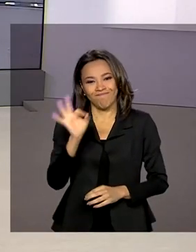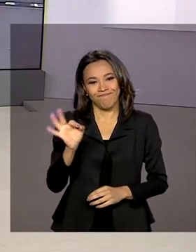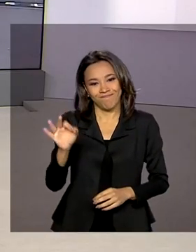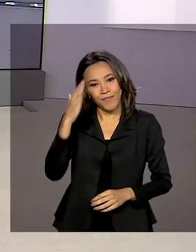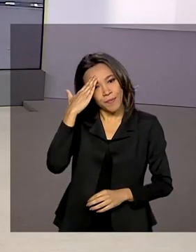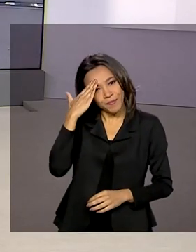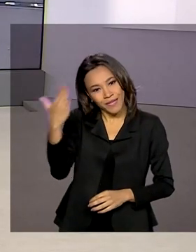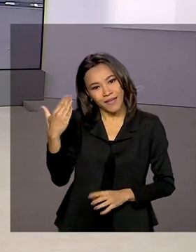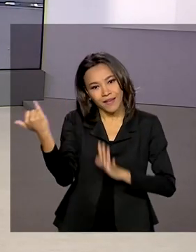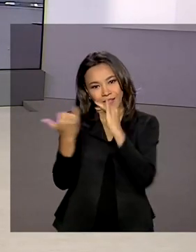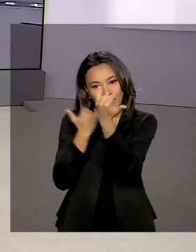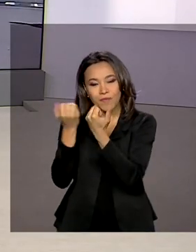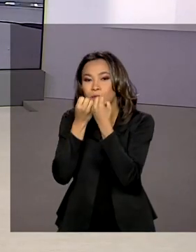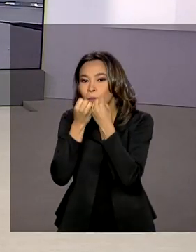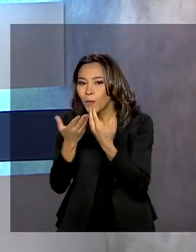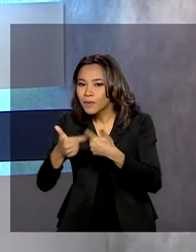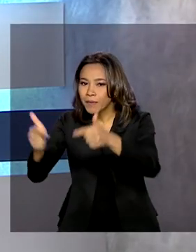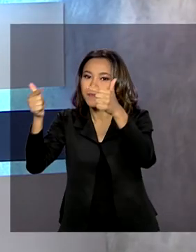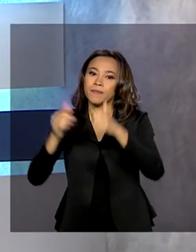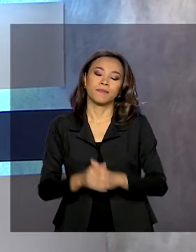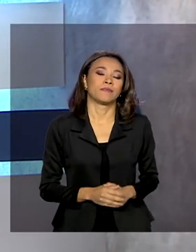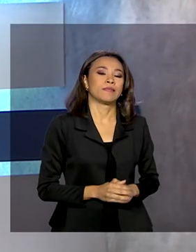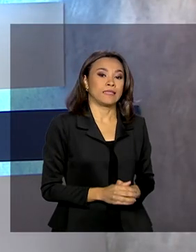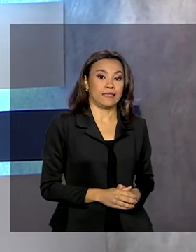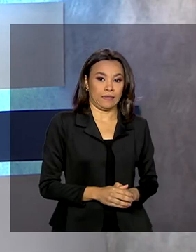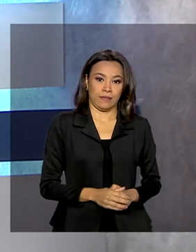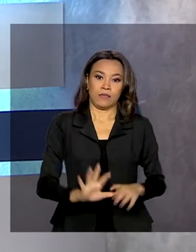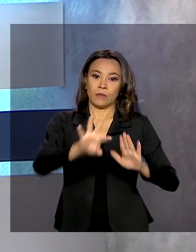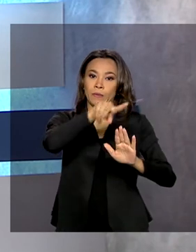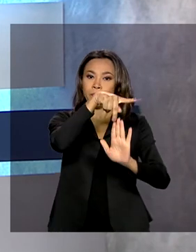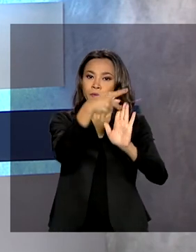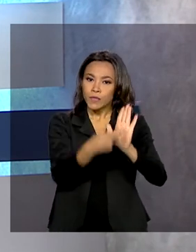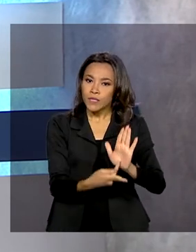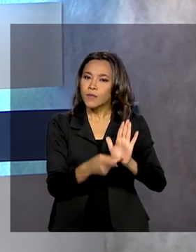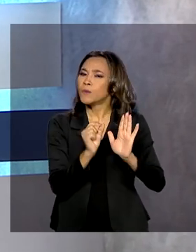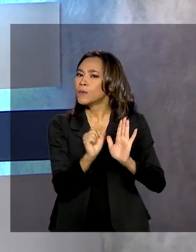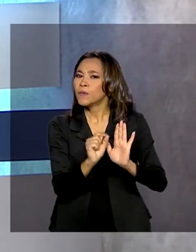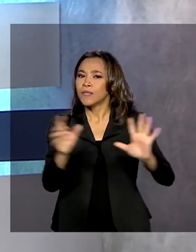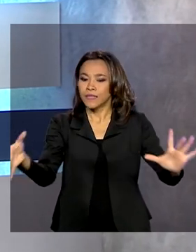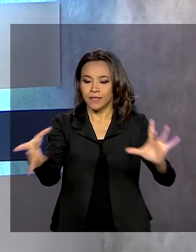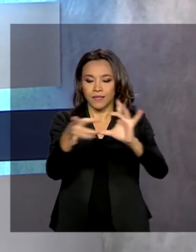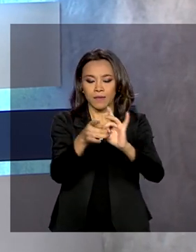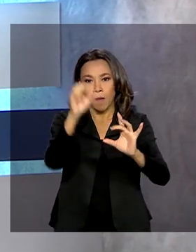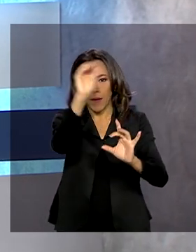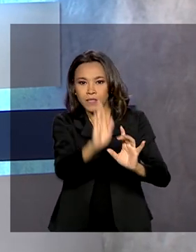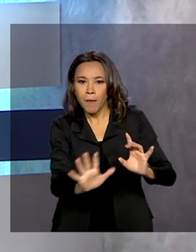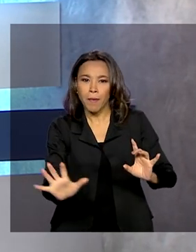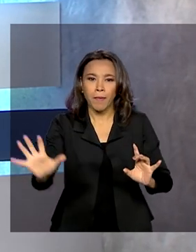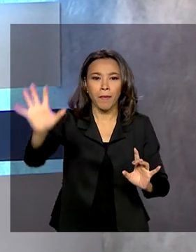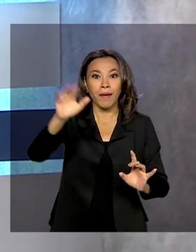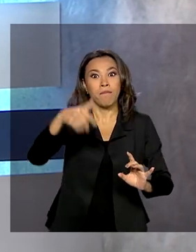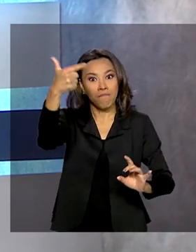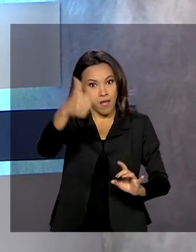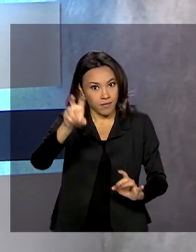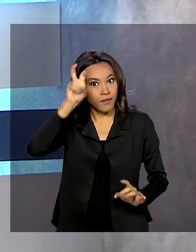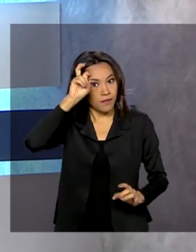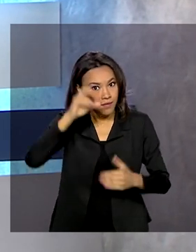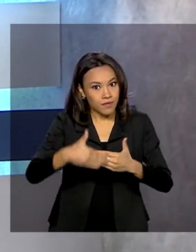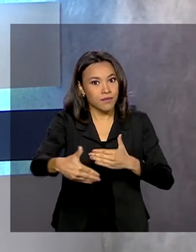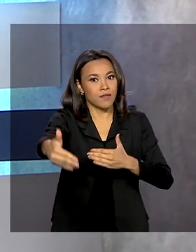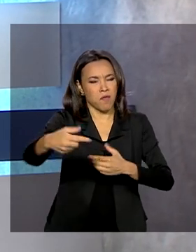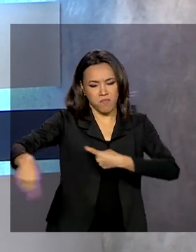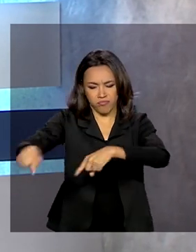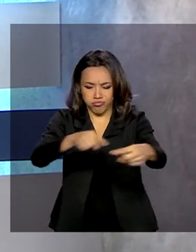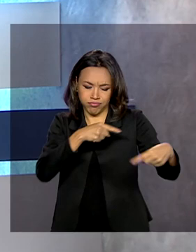Sara. Obrigado pelas informações. Bom trabalho. O projeto Integra Brasil promoveu nesta quinta-feira mais uma rodada de debates.